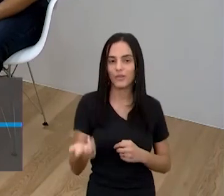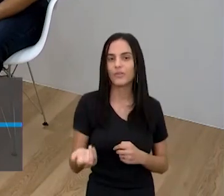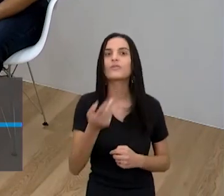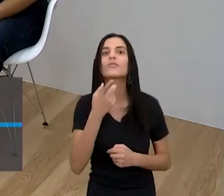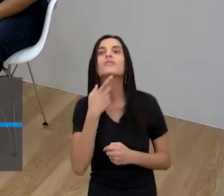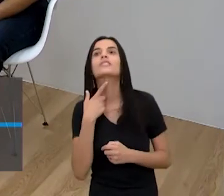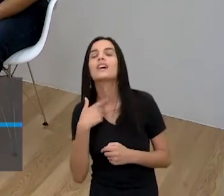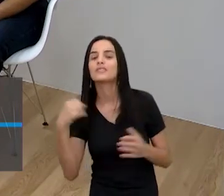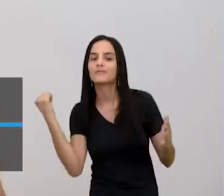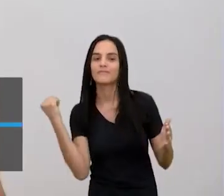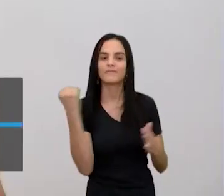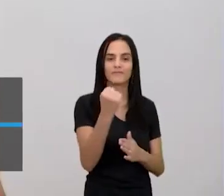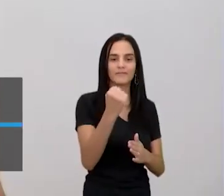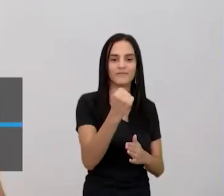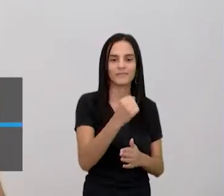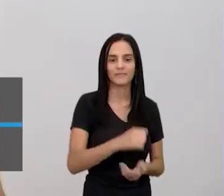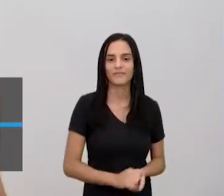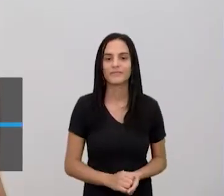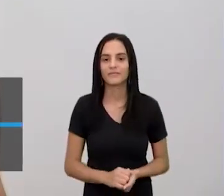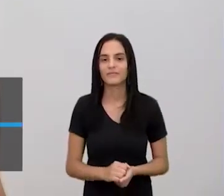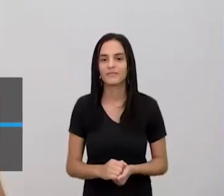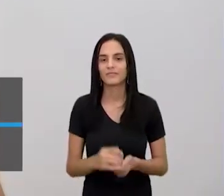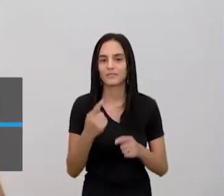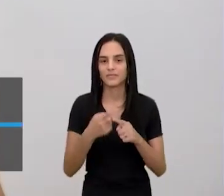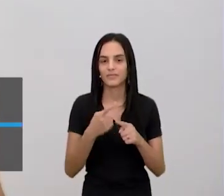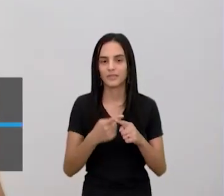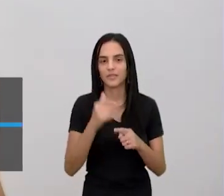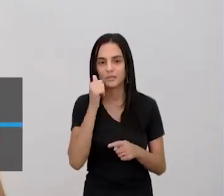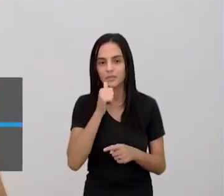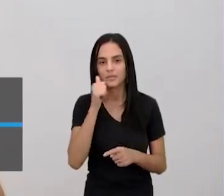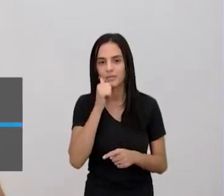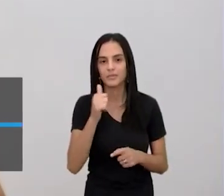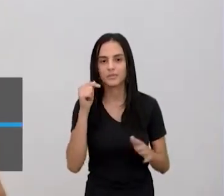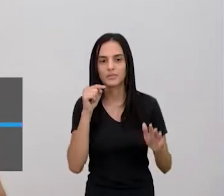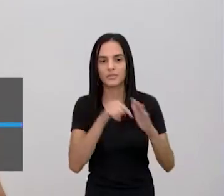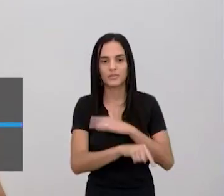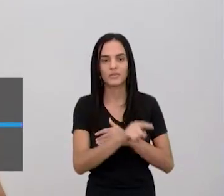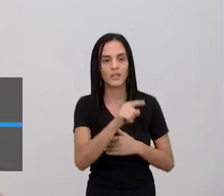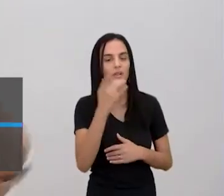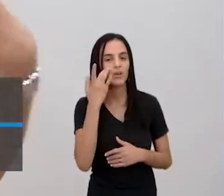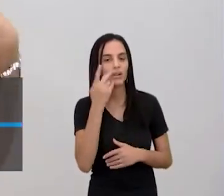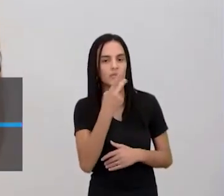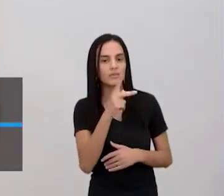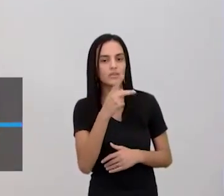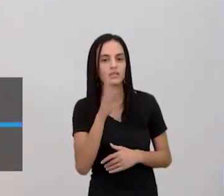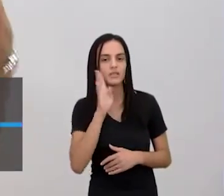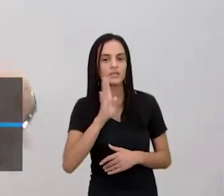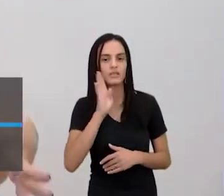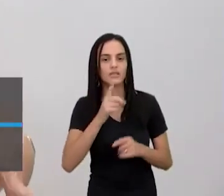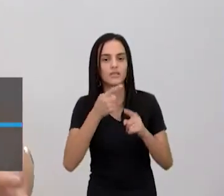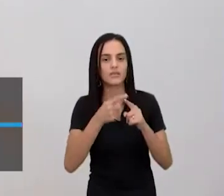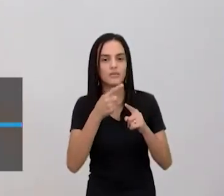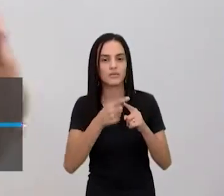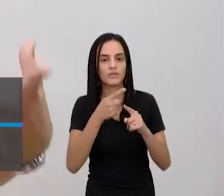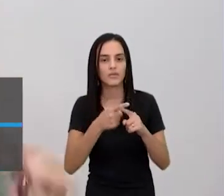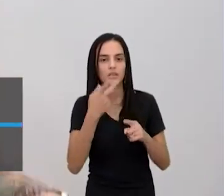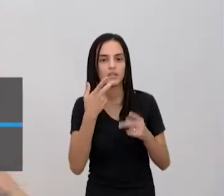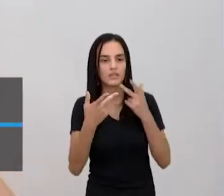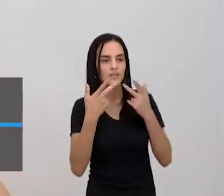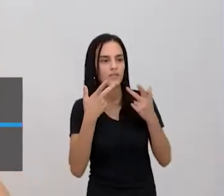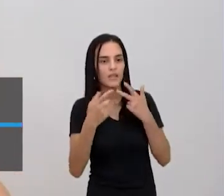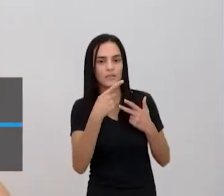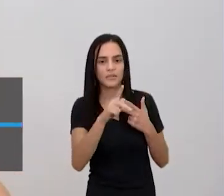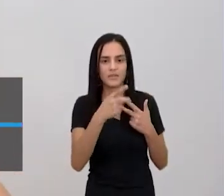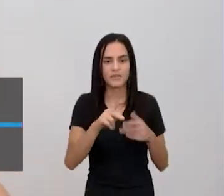alguém. Perder o réu primário, sabe aquela história? Não faz isso, não. A moça olhou pra mim e fez assim, nossa, eu acho você tão legal, mas me dá um pouco de aflição falar com você, que você é tão